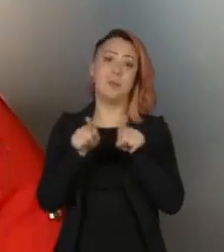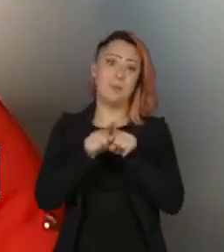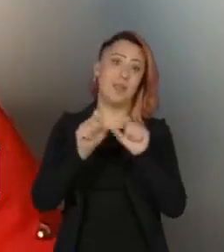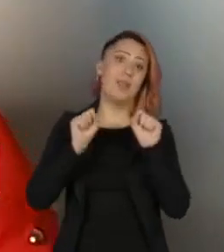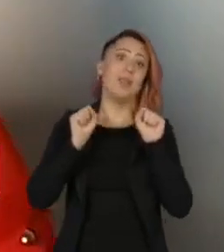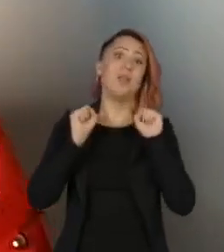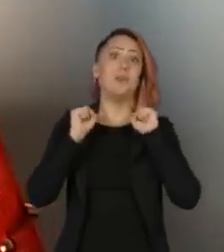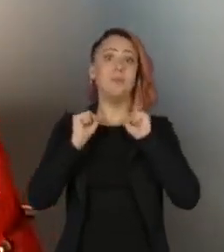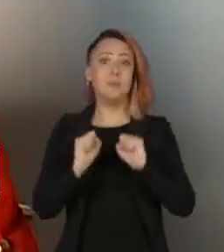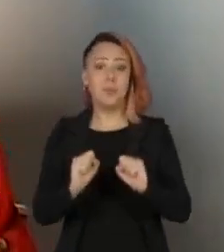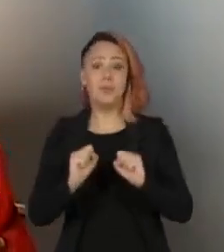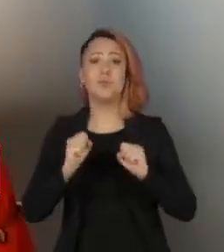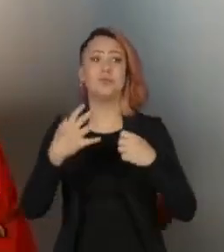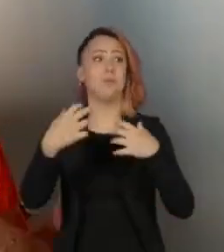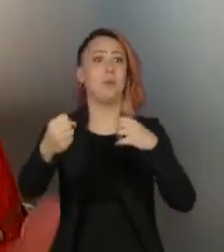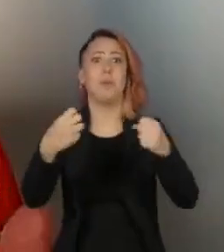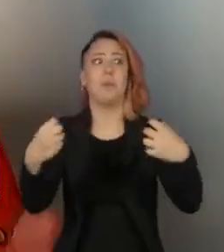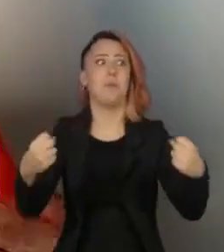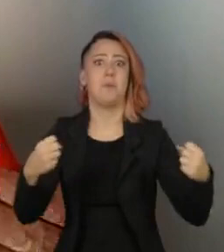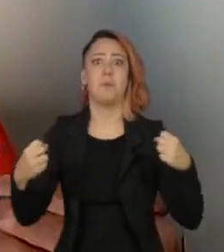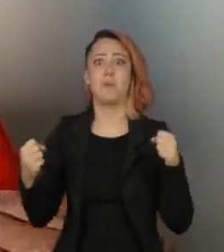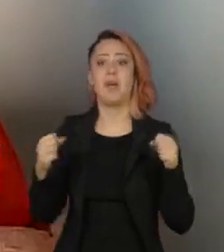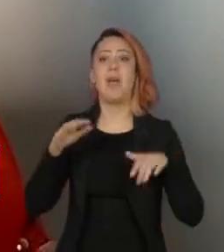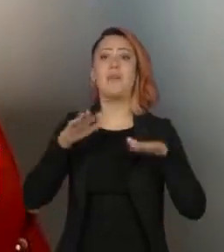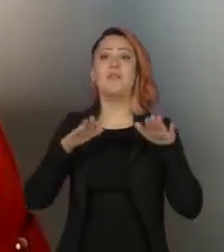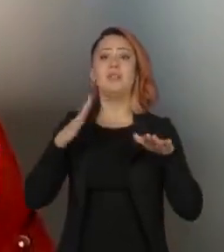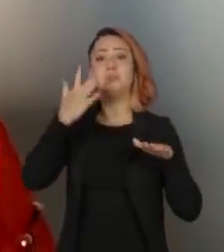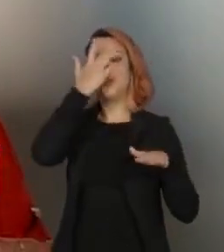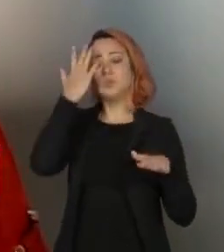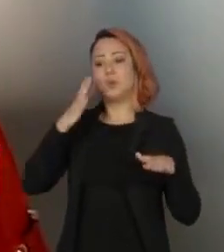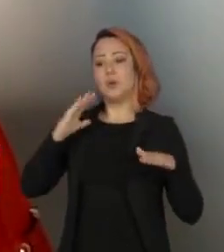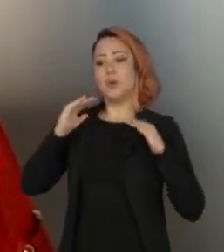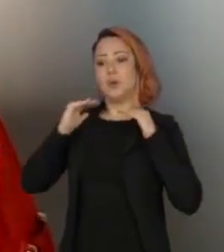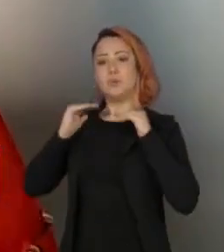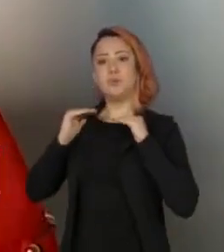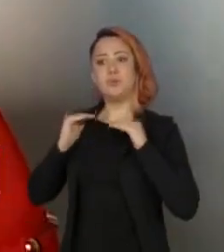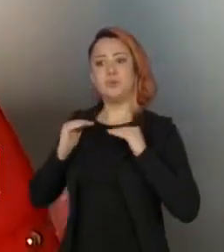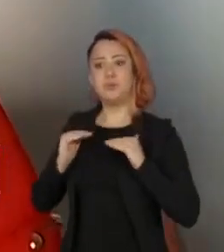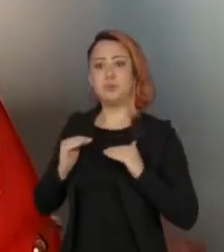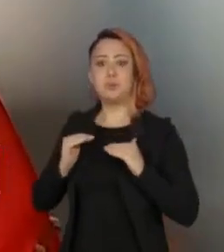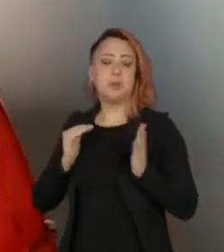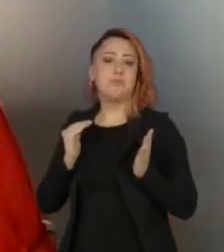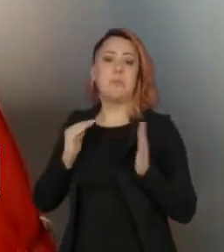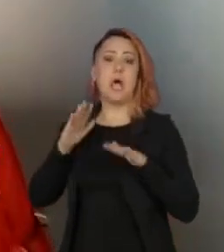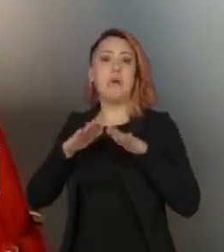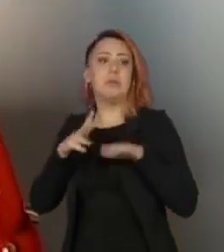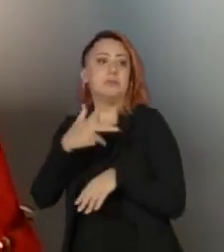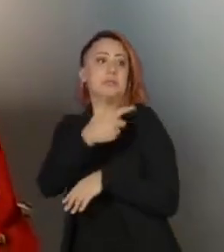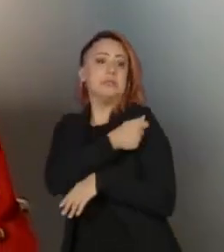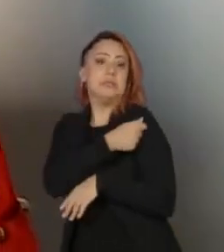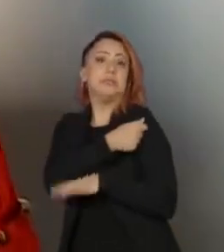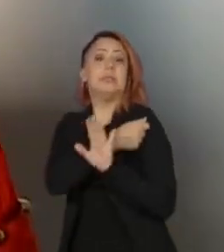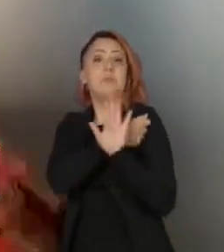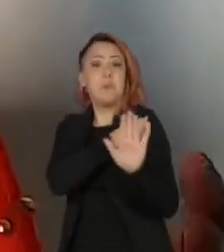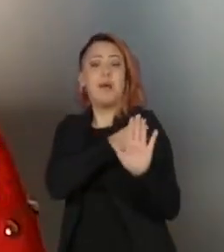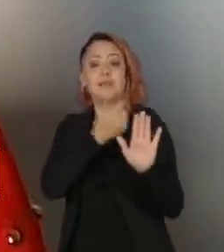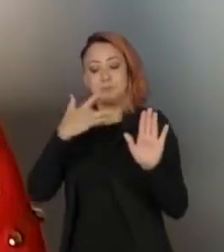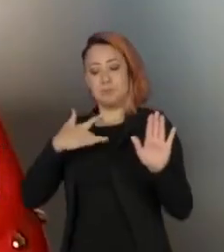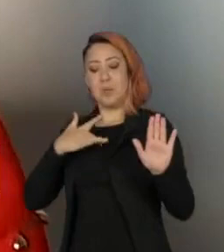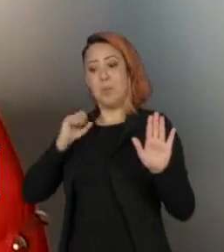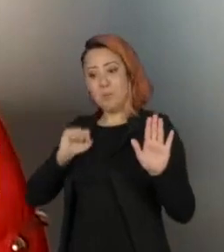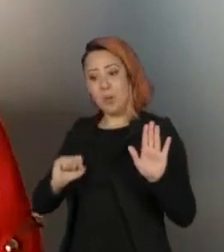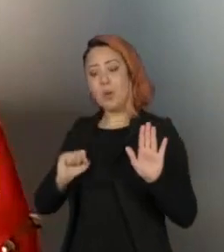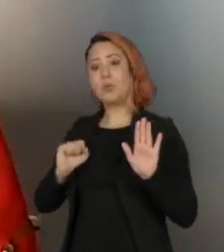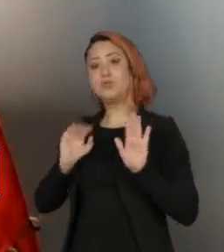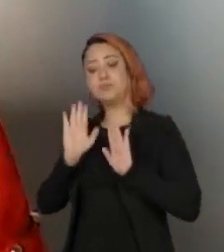afetar as pessoas que têm uma diminuição da resposta, as vacinas, por exemplo, e que têm um risco